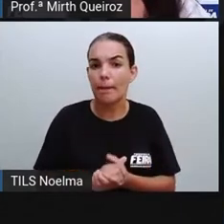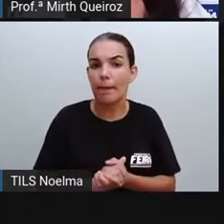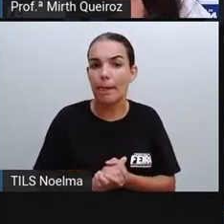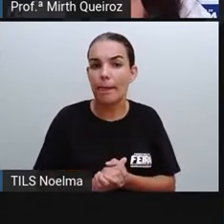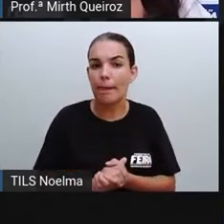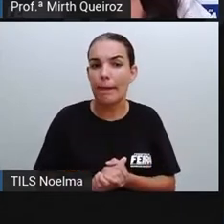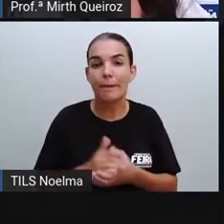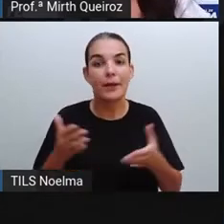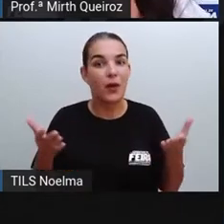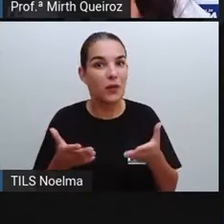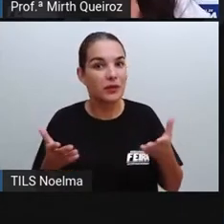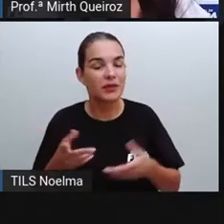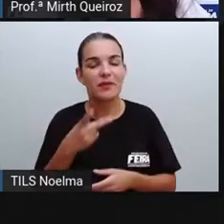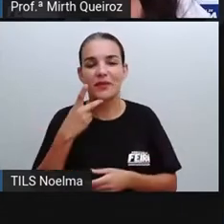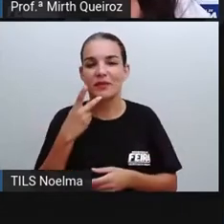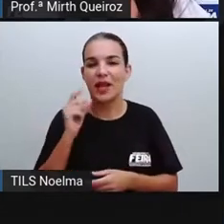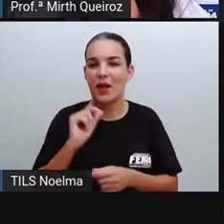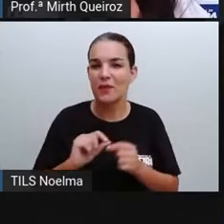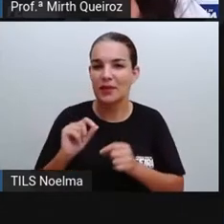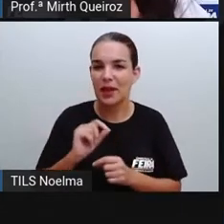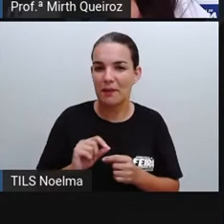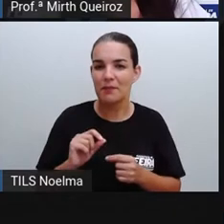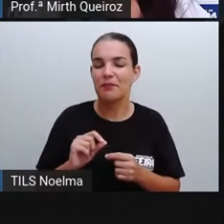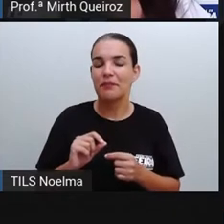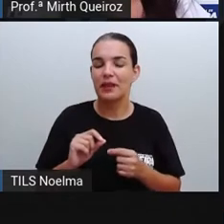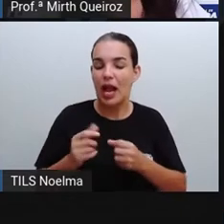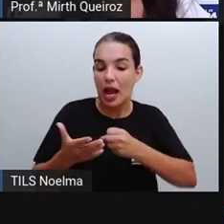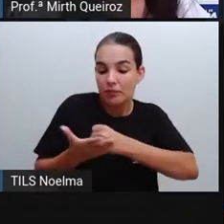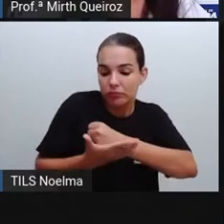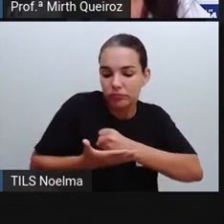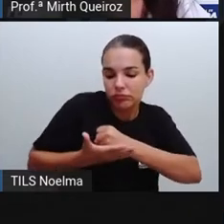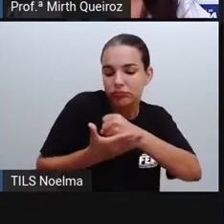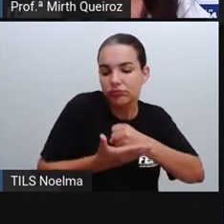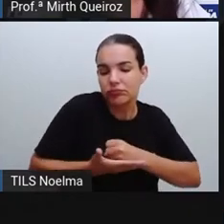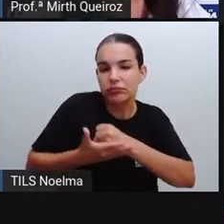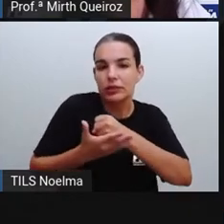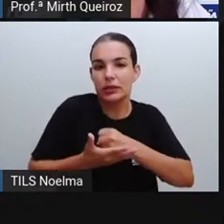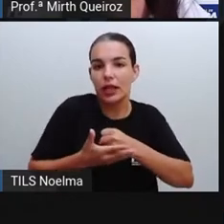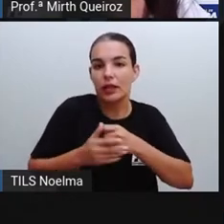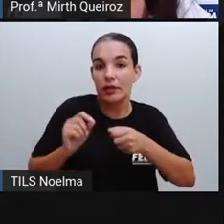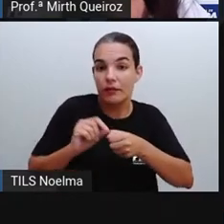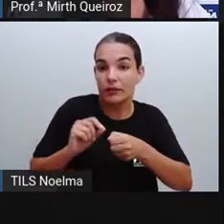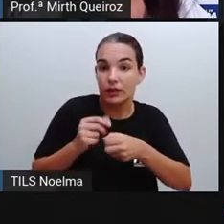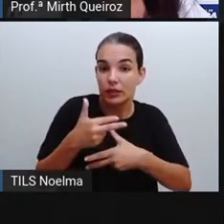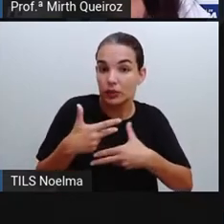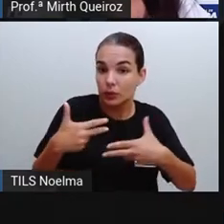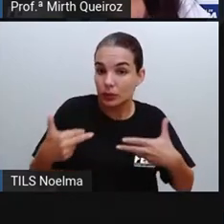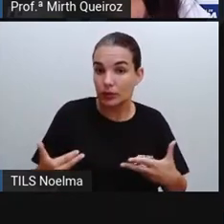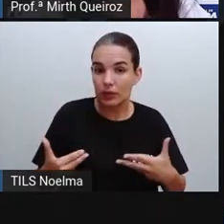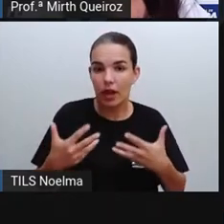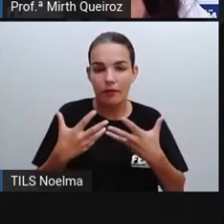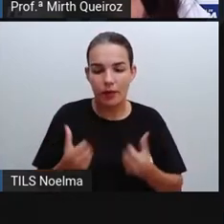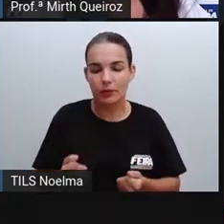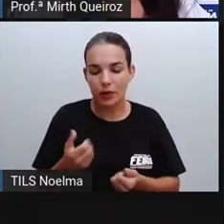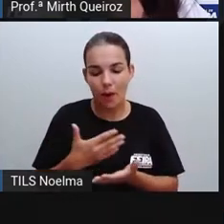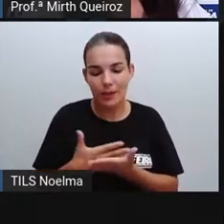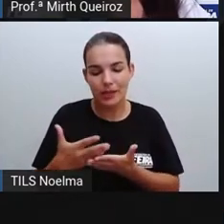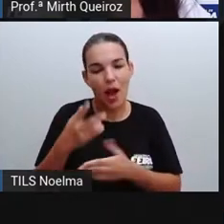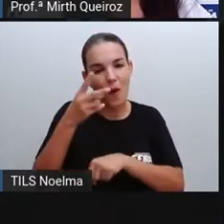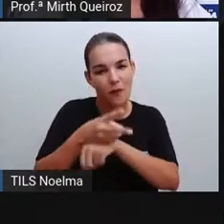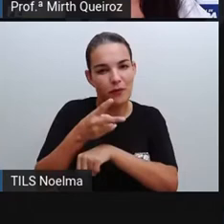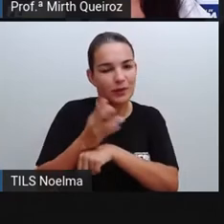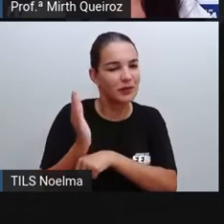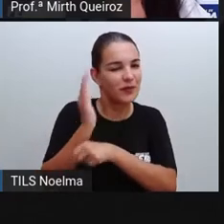Hoje nós iremos falar sobre a matéria-prima e os bens produzidos. Nós vamos começar agora com um vídeo,